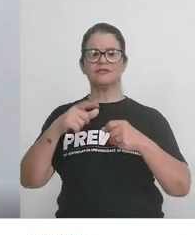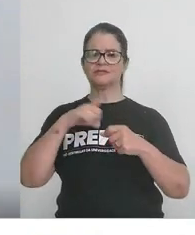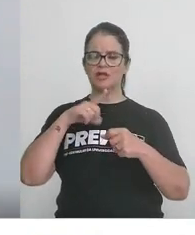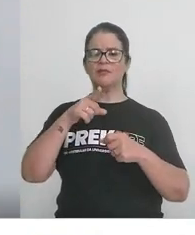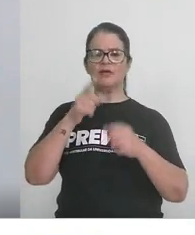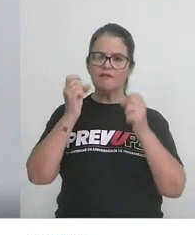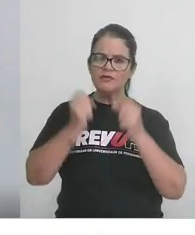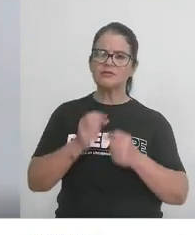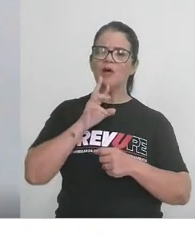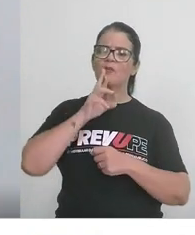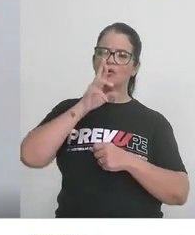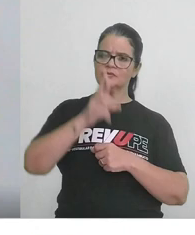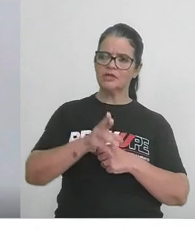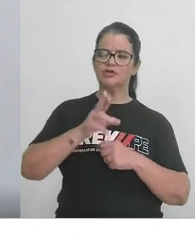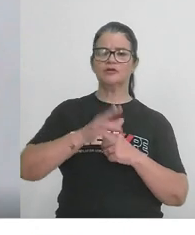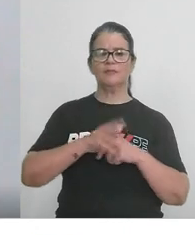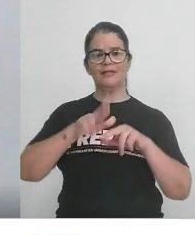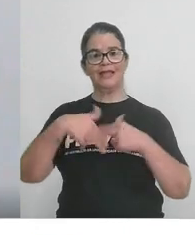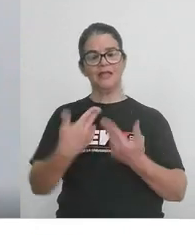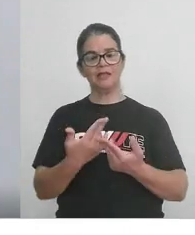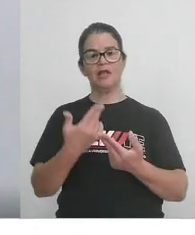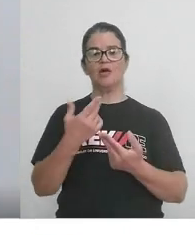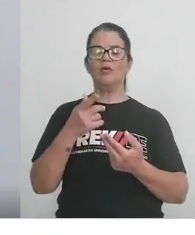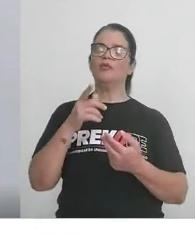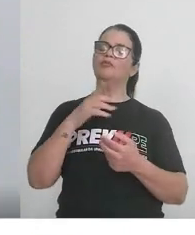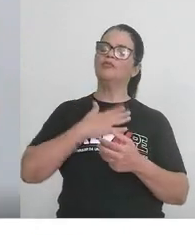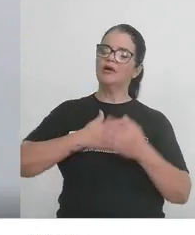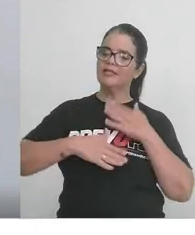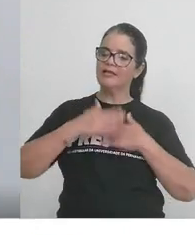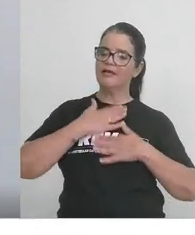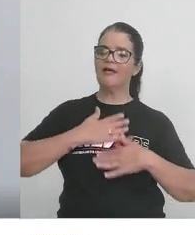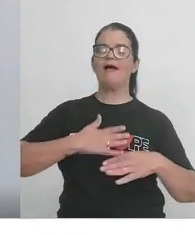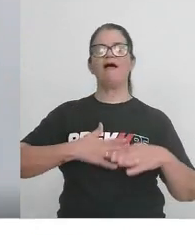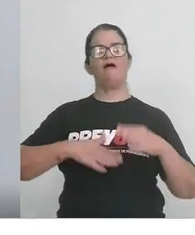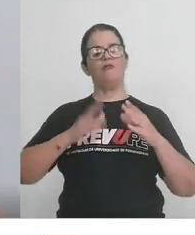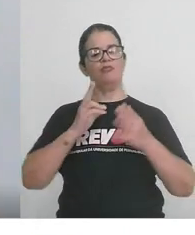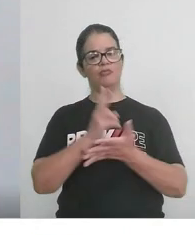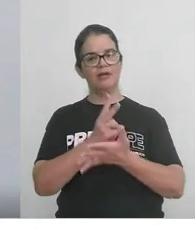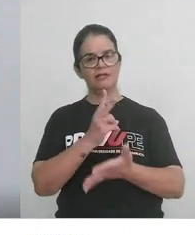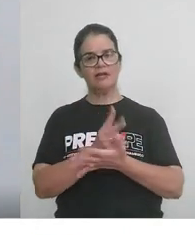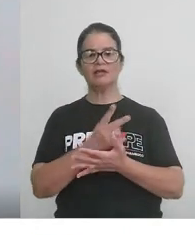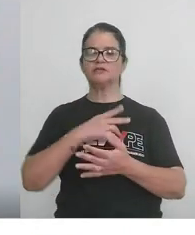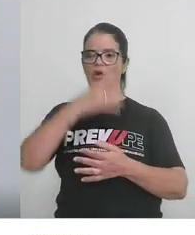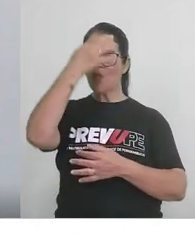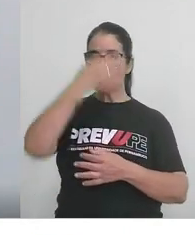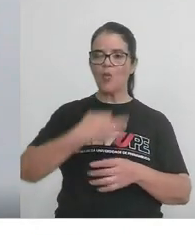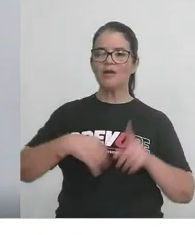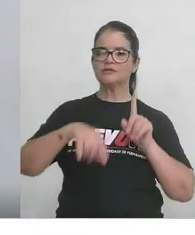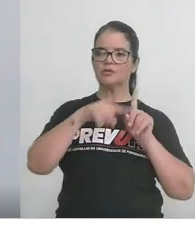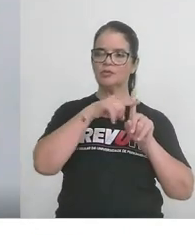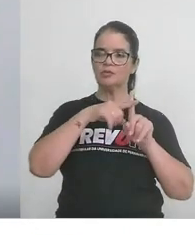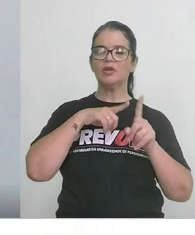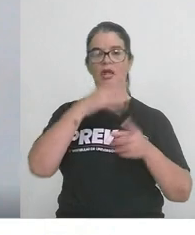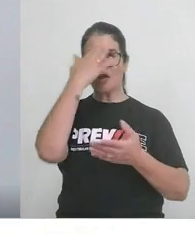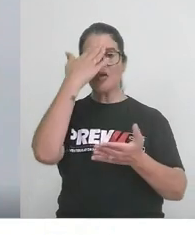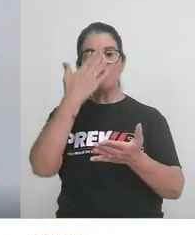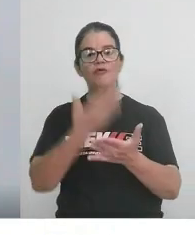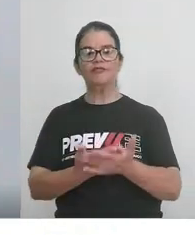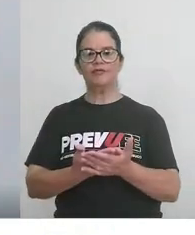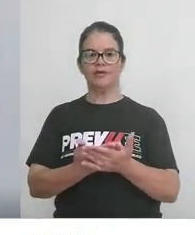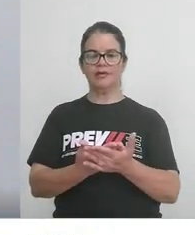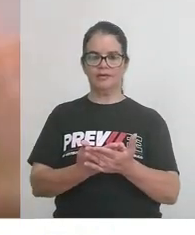para que você possa responder. Então, mantenha-se calmo, com atitude positiva e confie